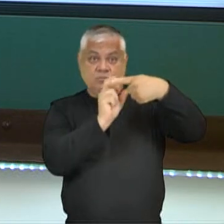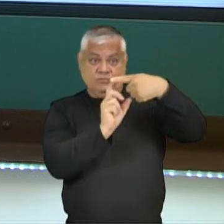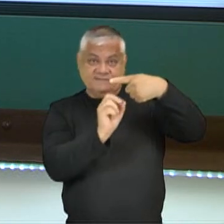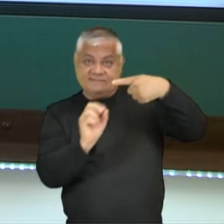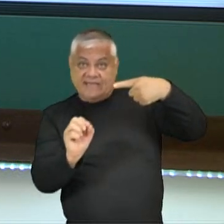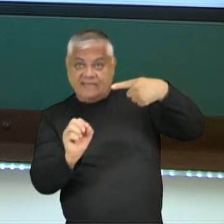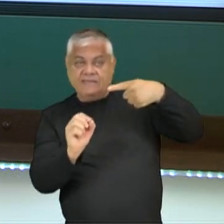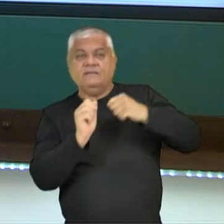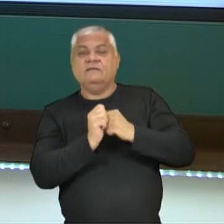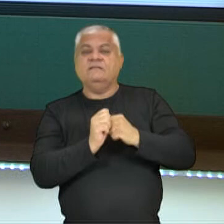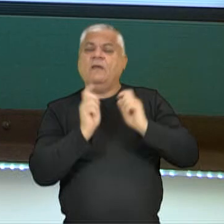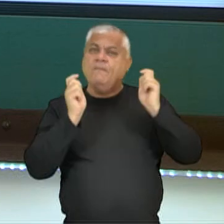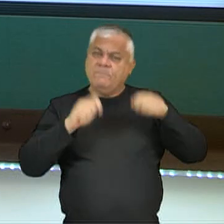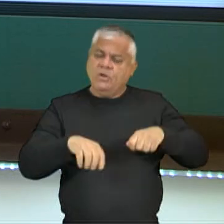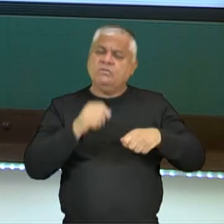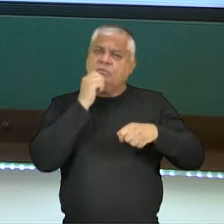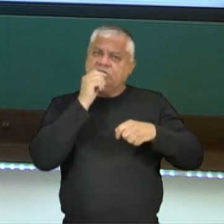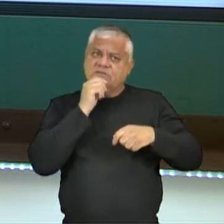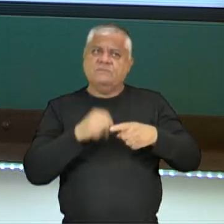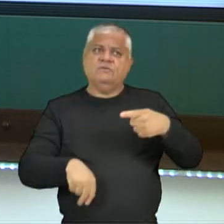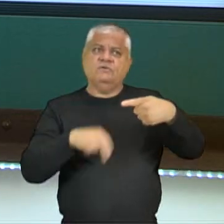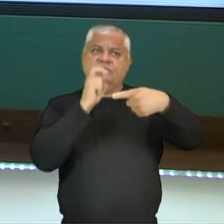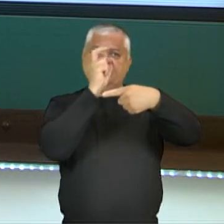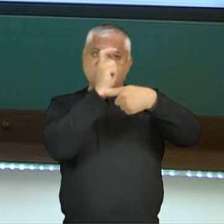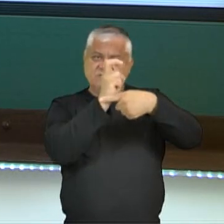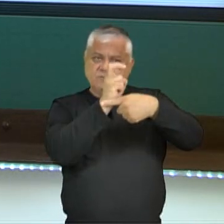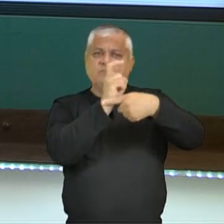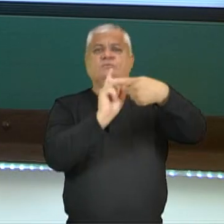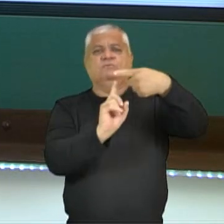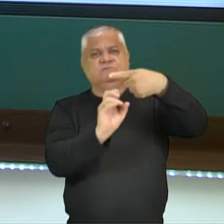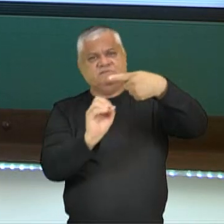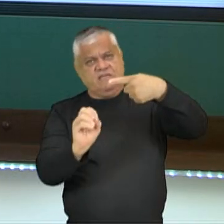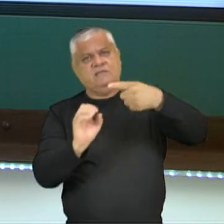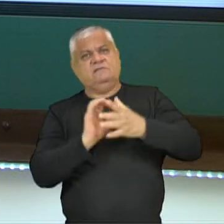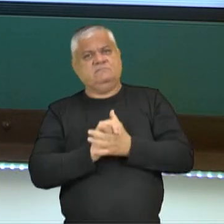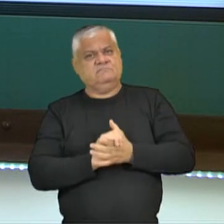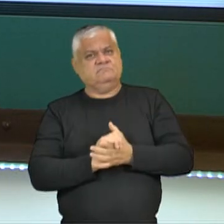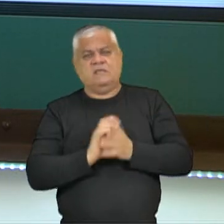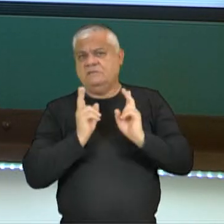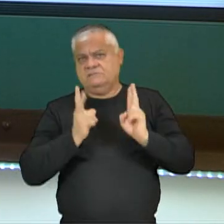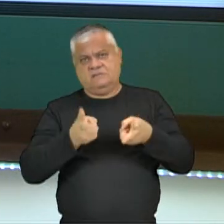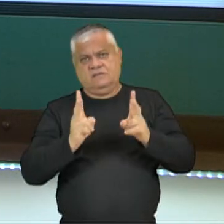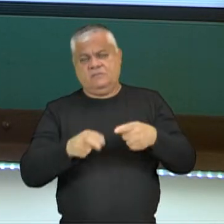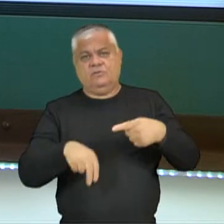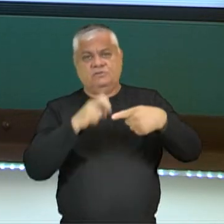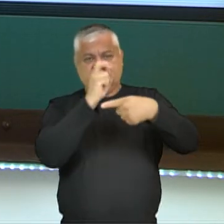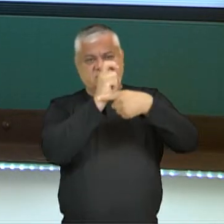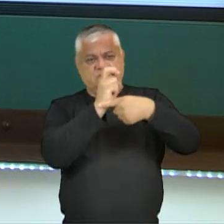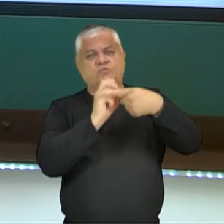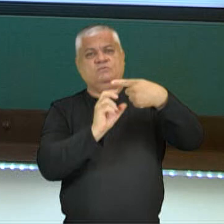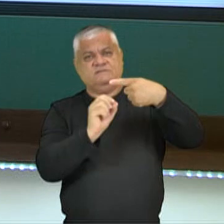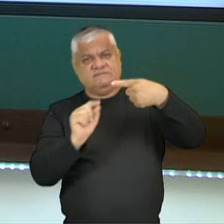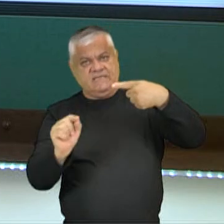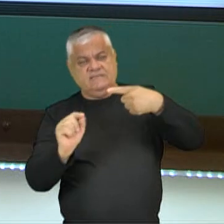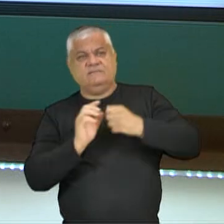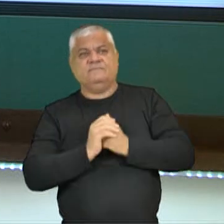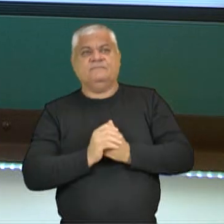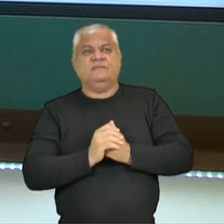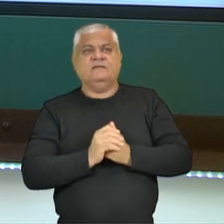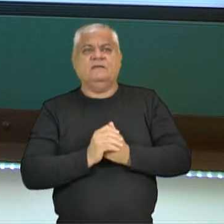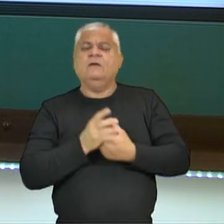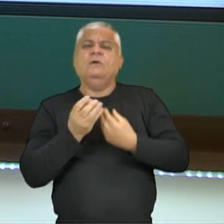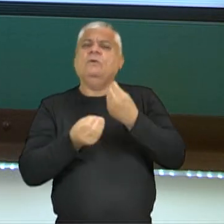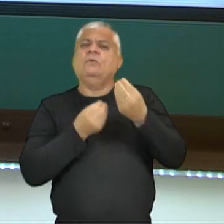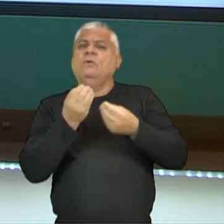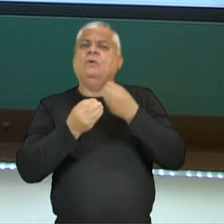Então, 5% a gente pode representar em forma de fração como 5 sobre 100, 5 centésimos. E como